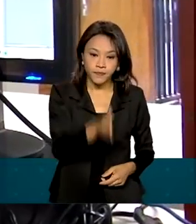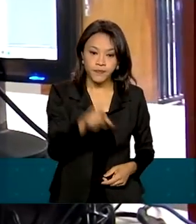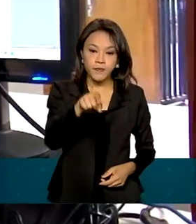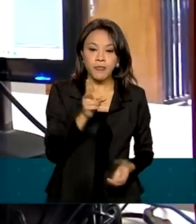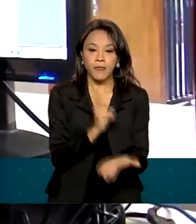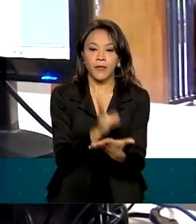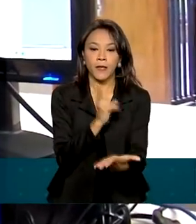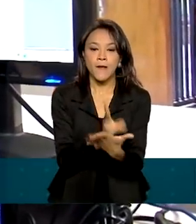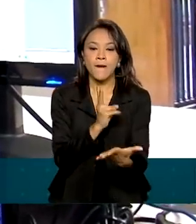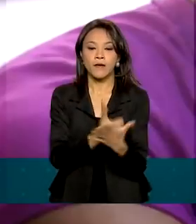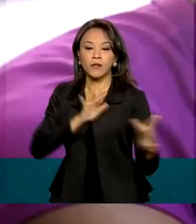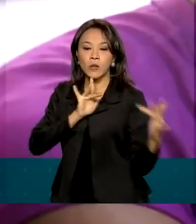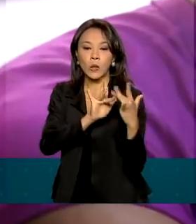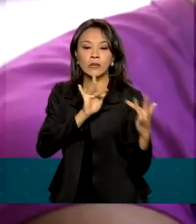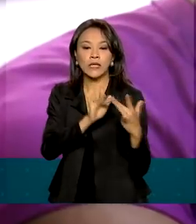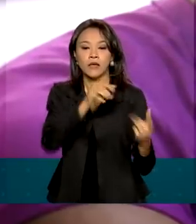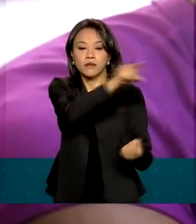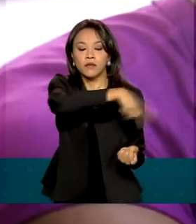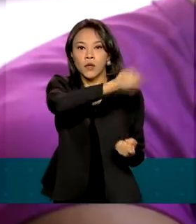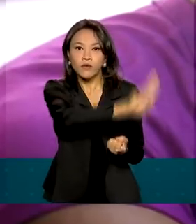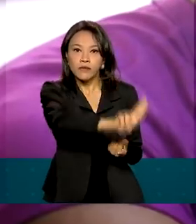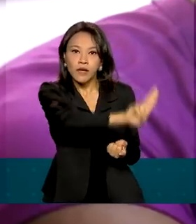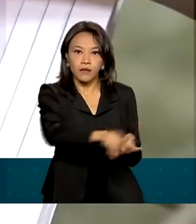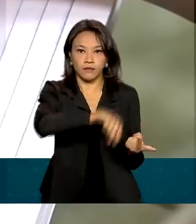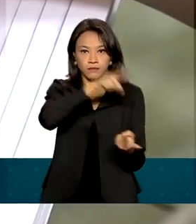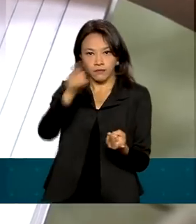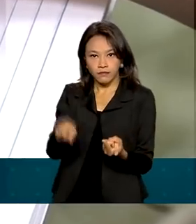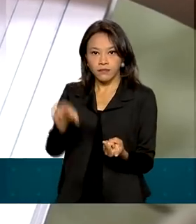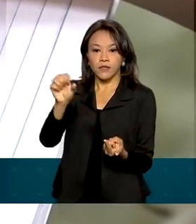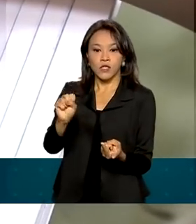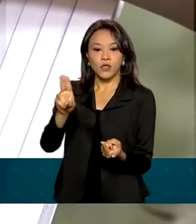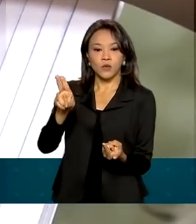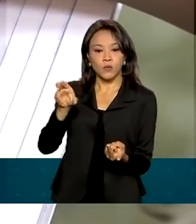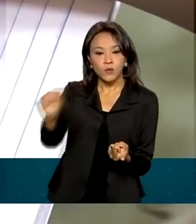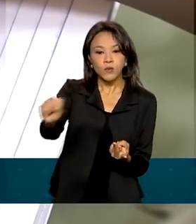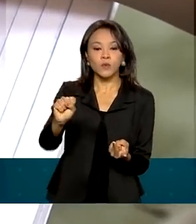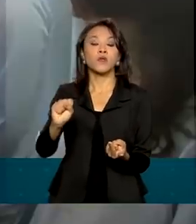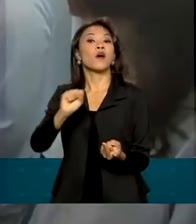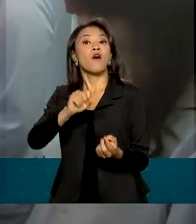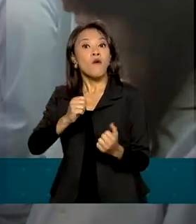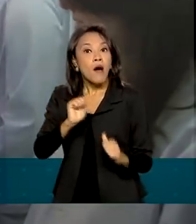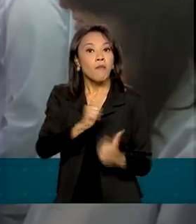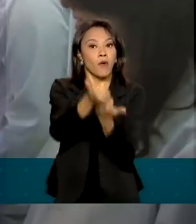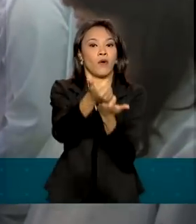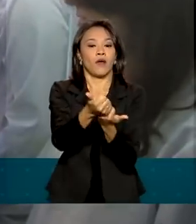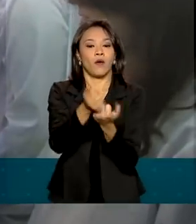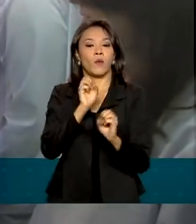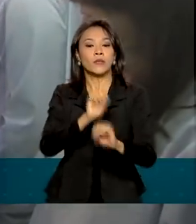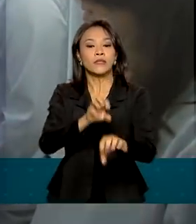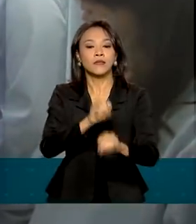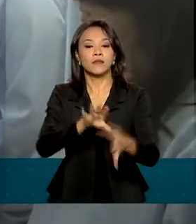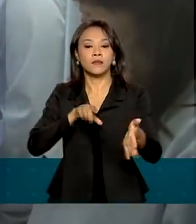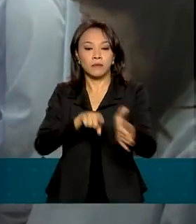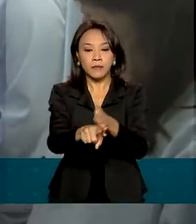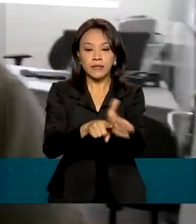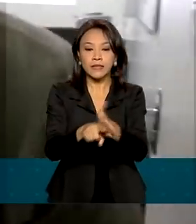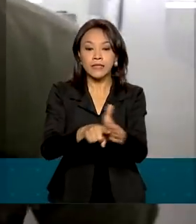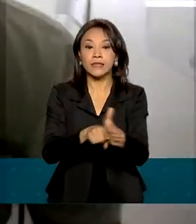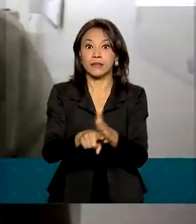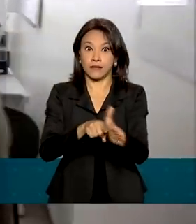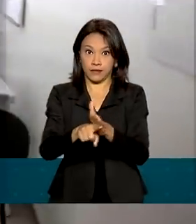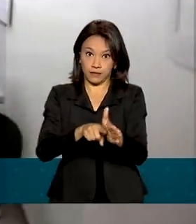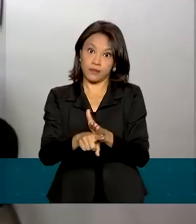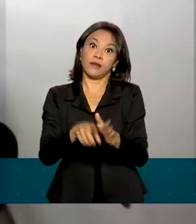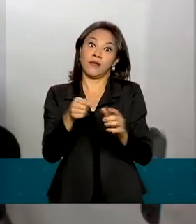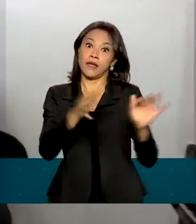entre as universidades e o SUS, o programa fortalece o ensino, a pesquisa, a extensão universitária